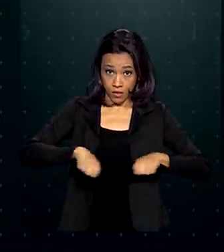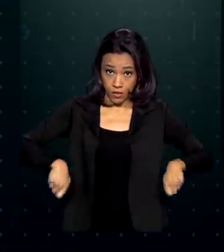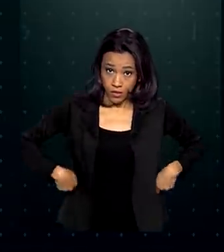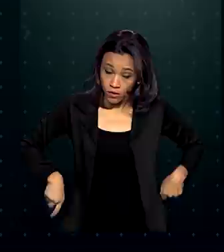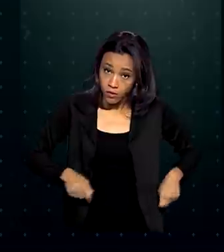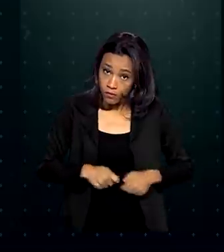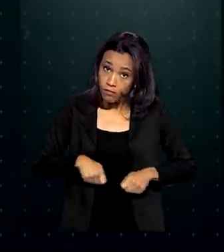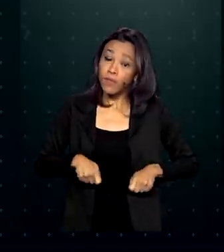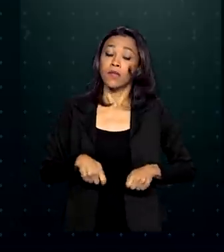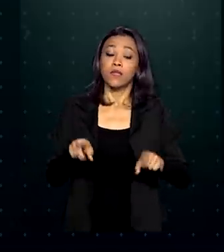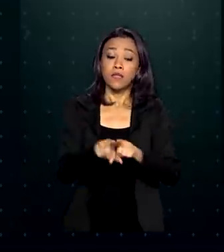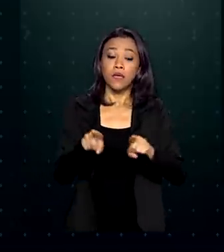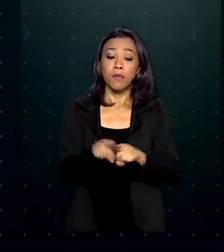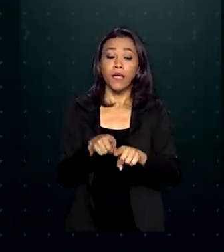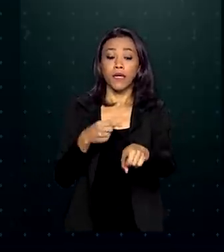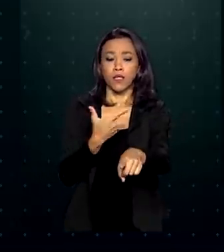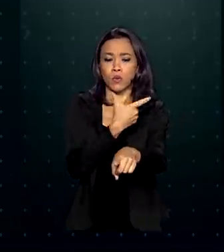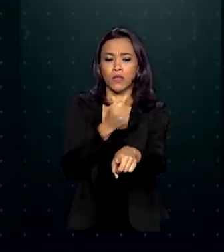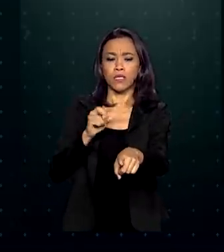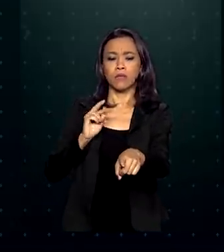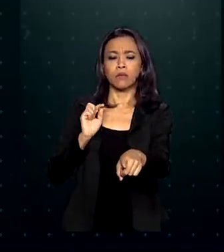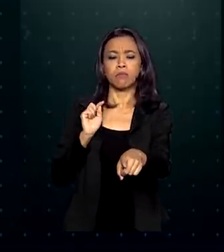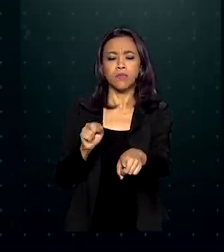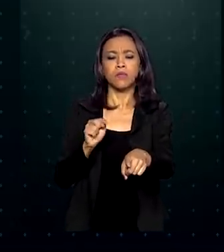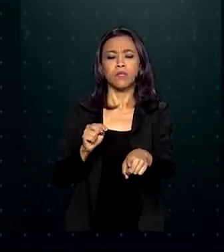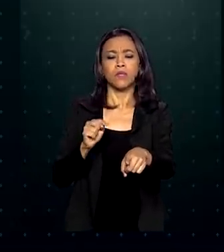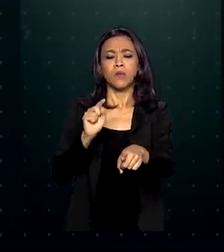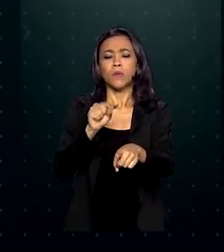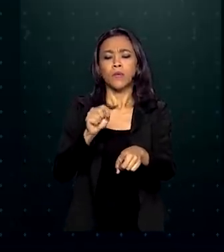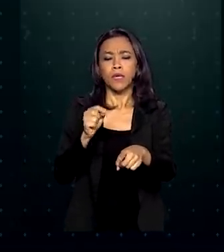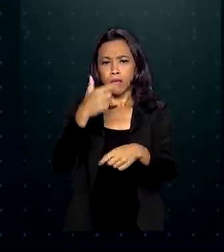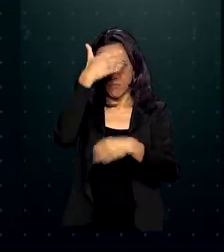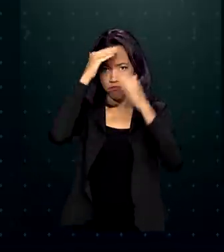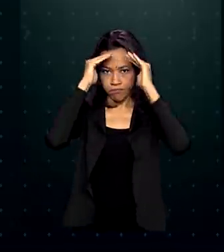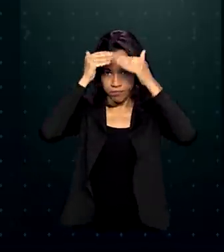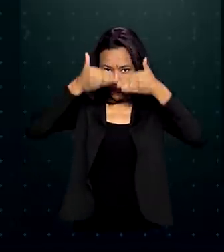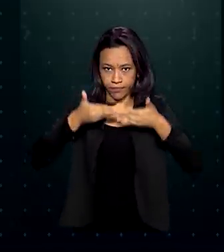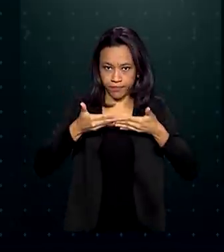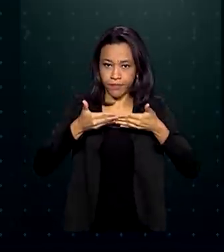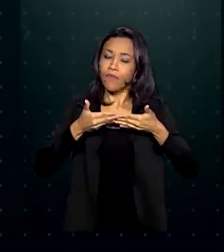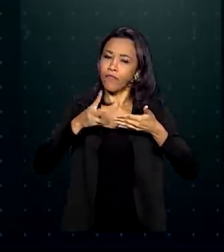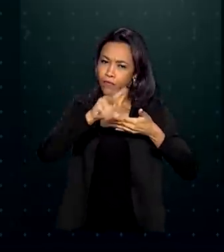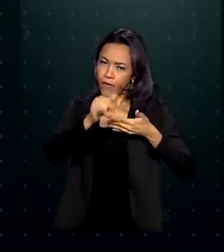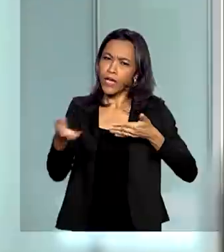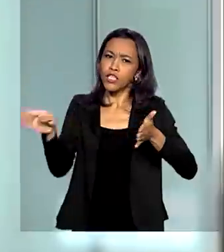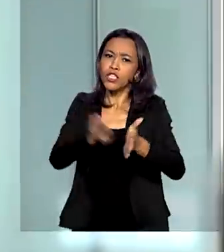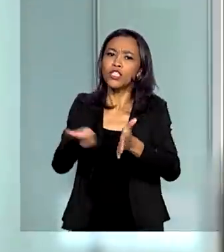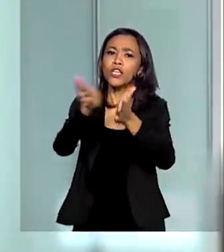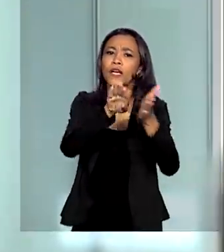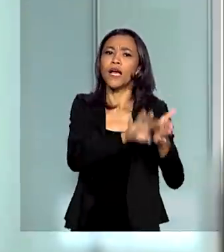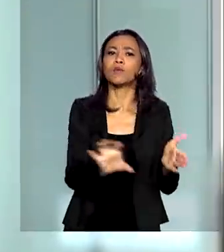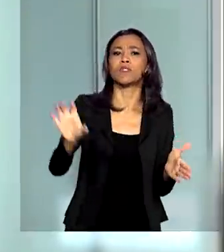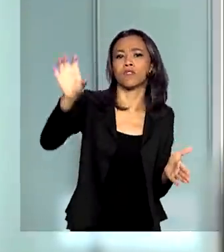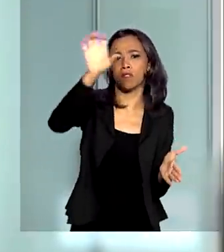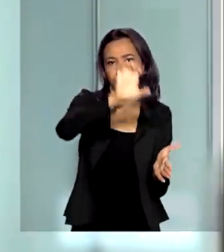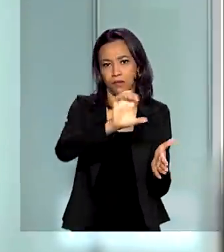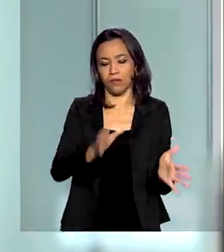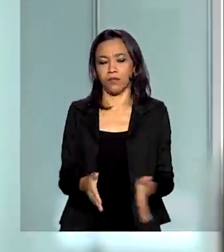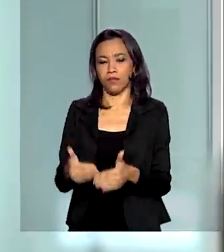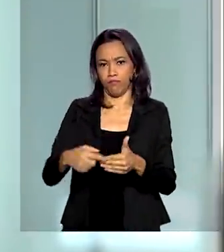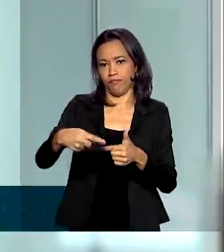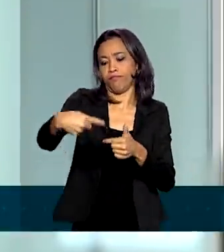unidades de protetores faciais devem chegar aos estados nos próximos dias. 500 mil